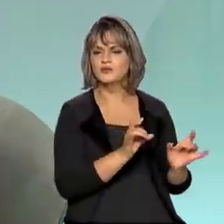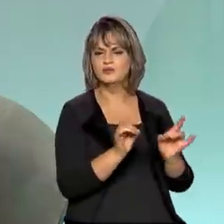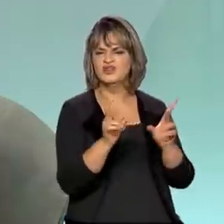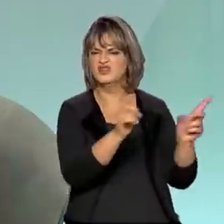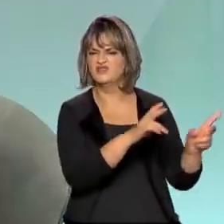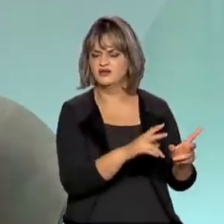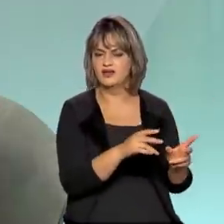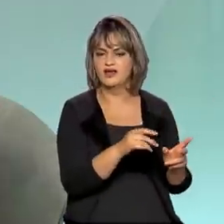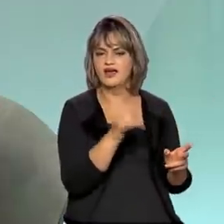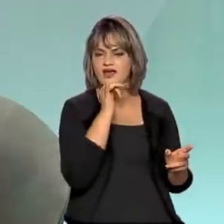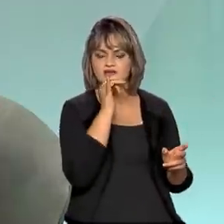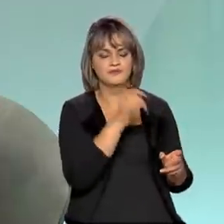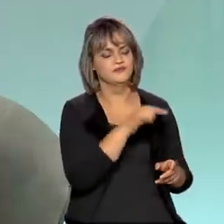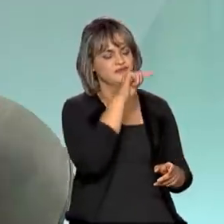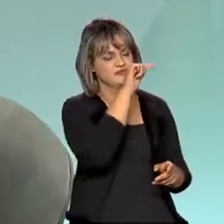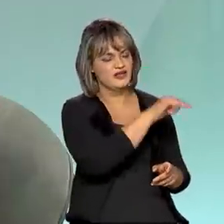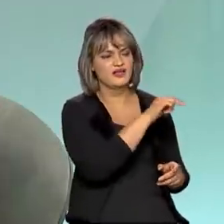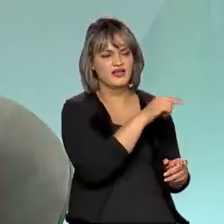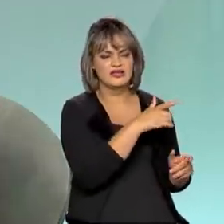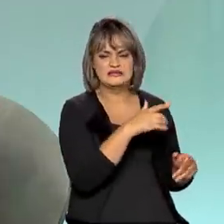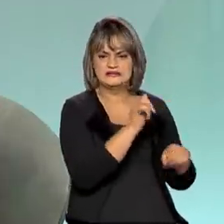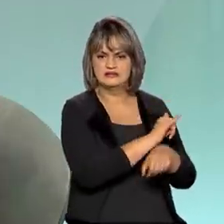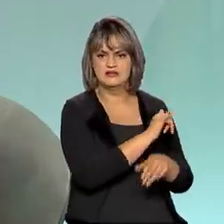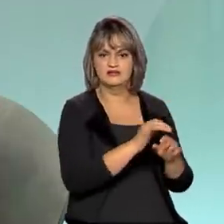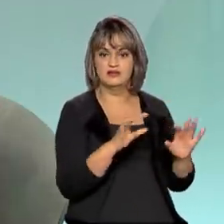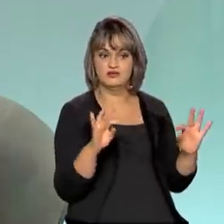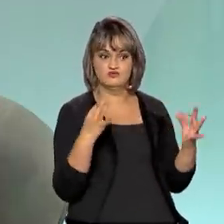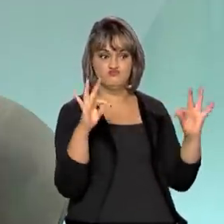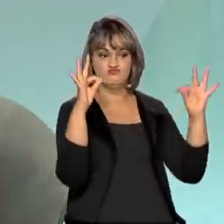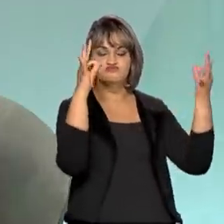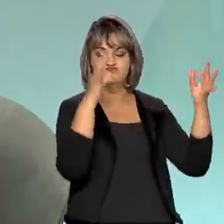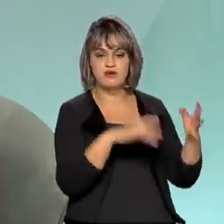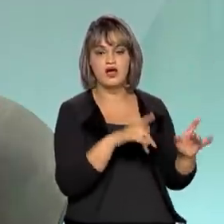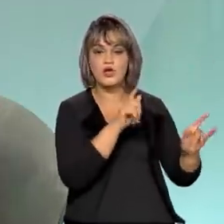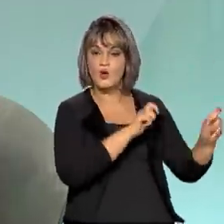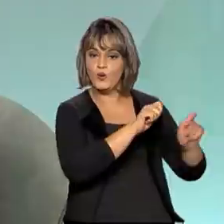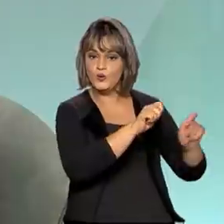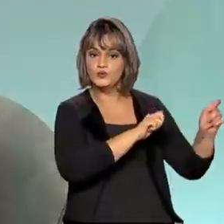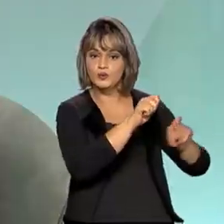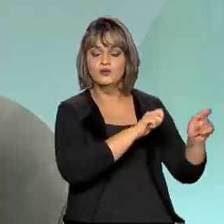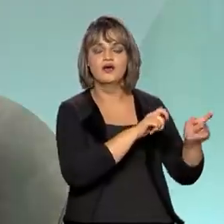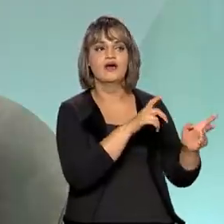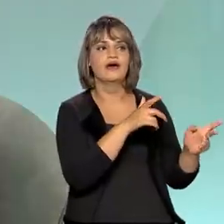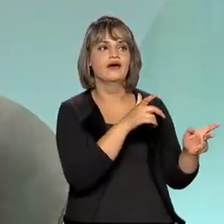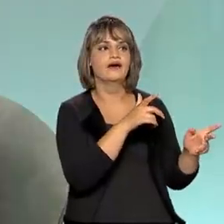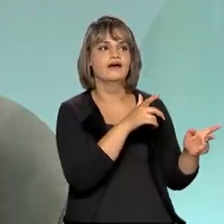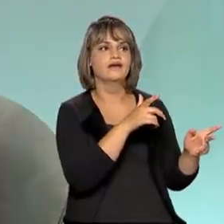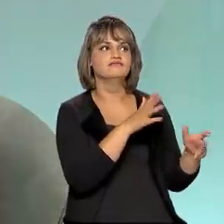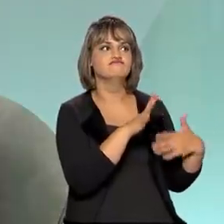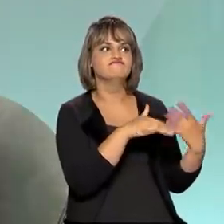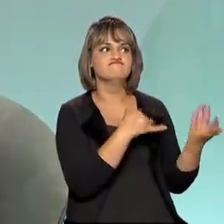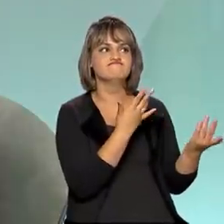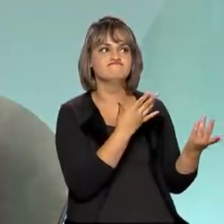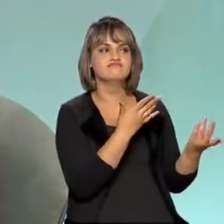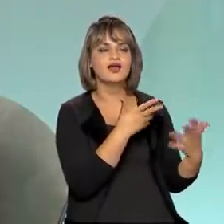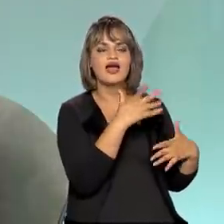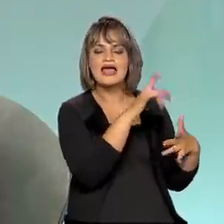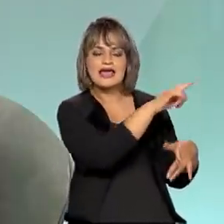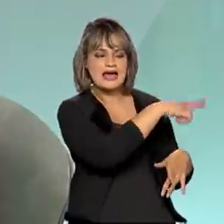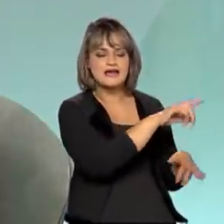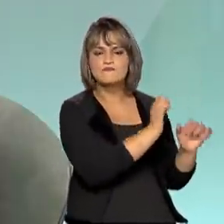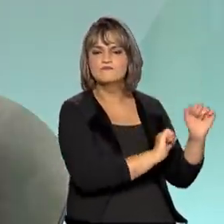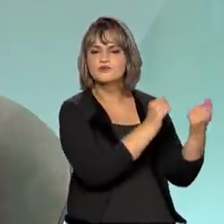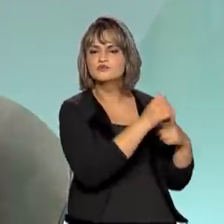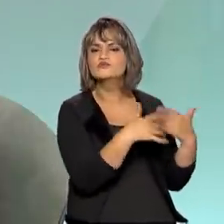conjunto de medidores mais sofisticado e controle de em que momento podem produzir,